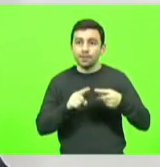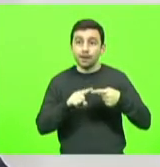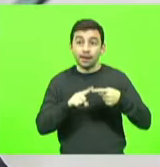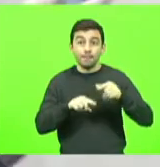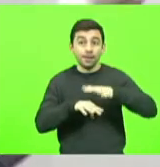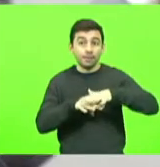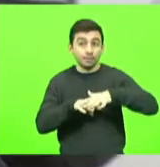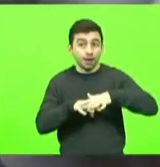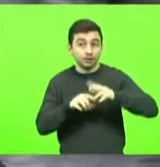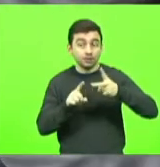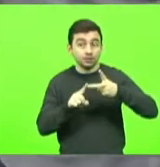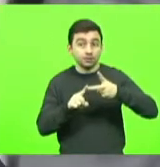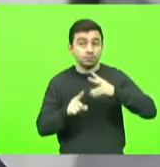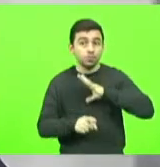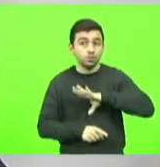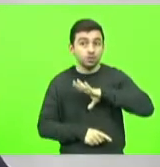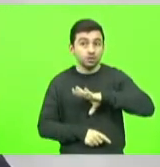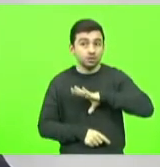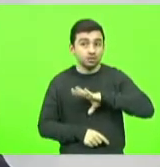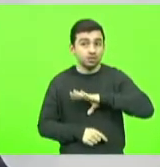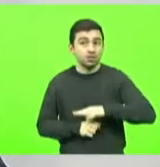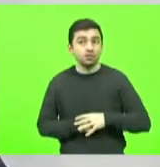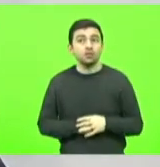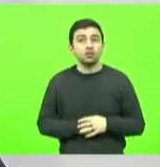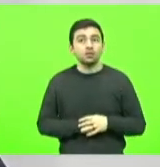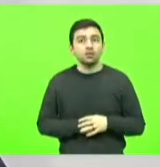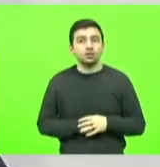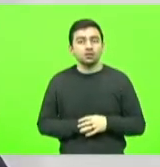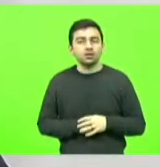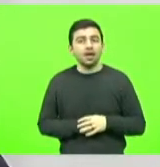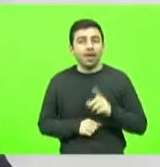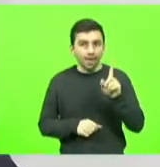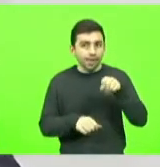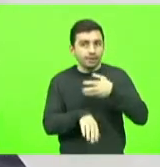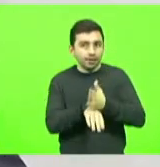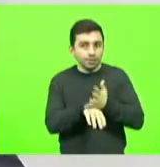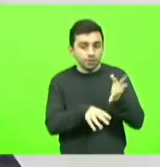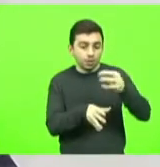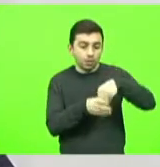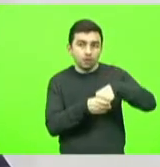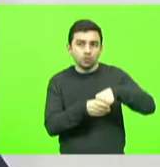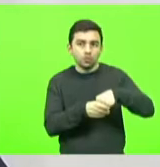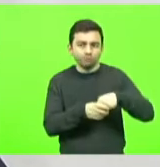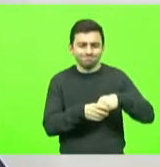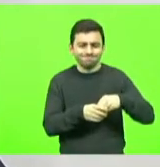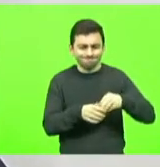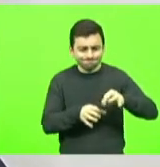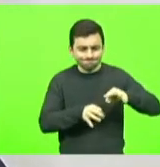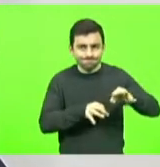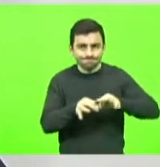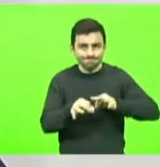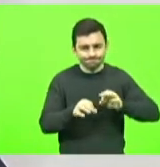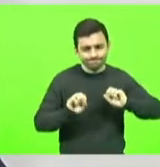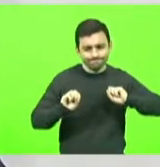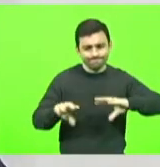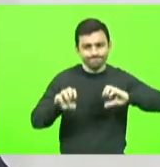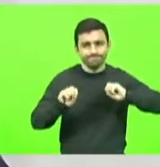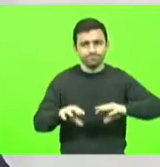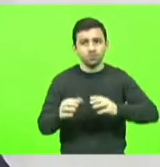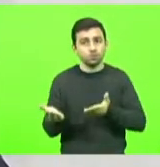e português. Um treinamento interno para preparar esses jovens